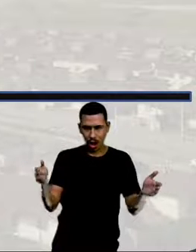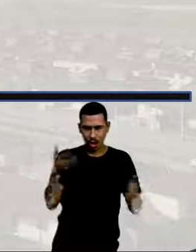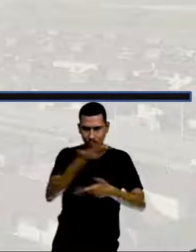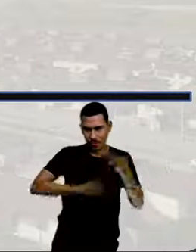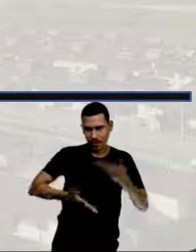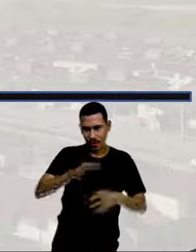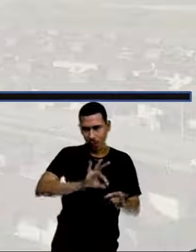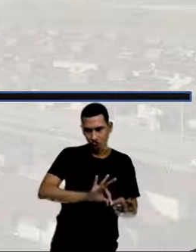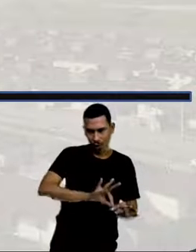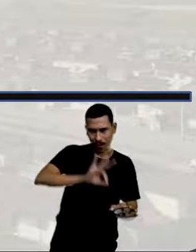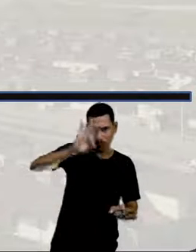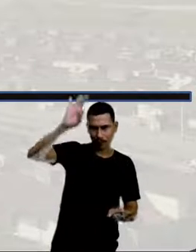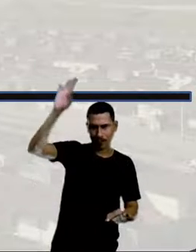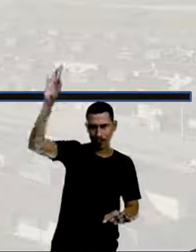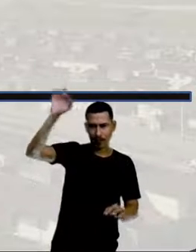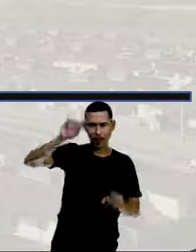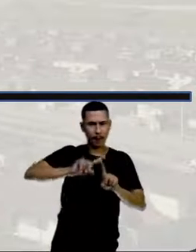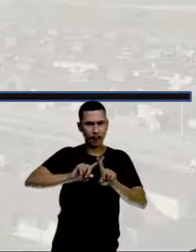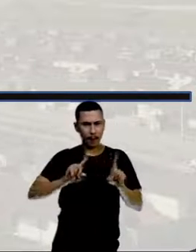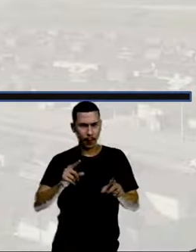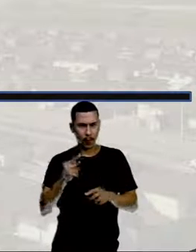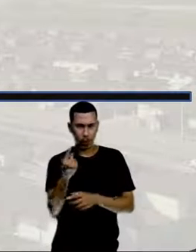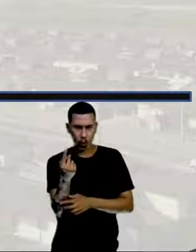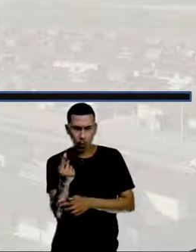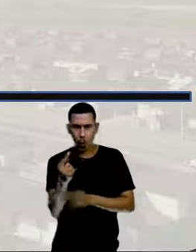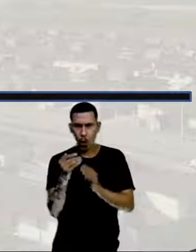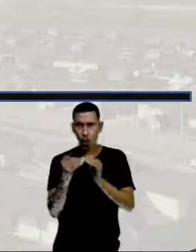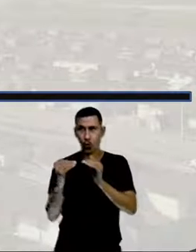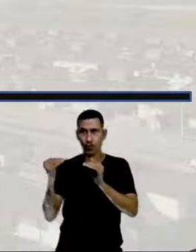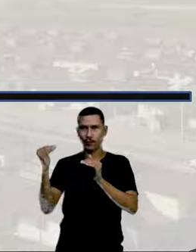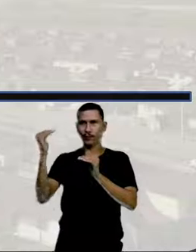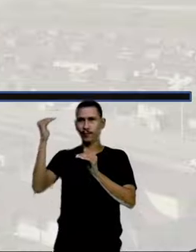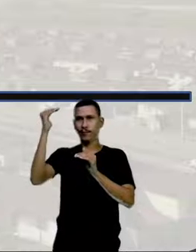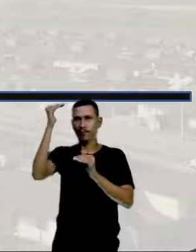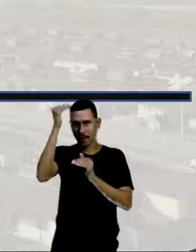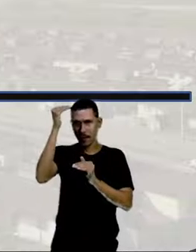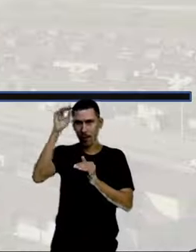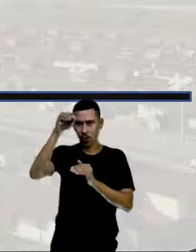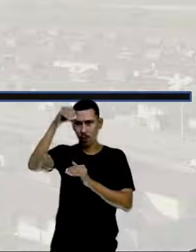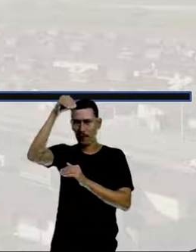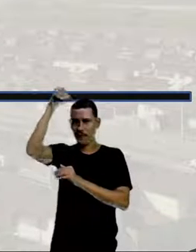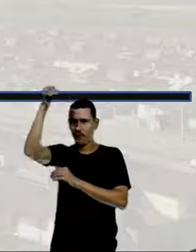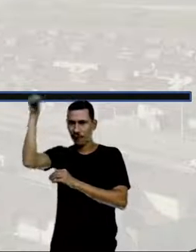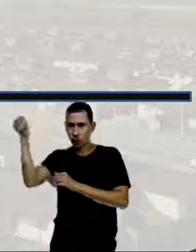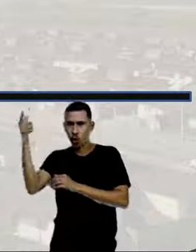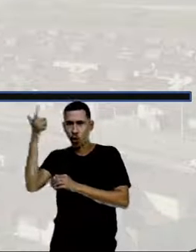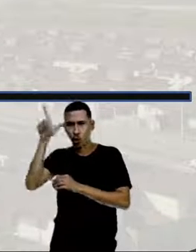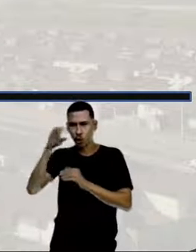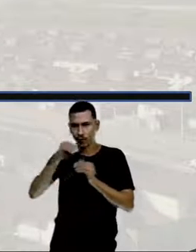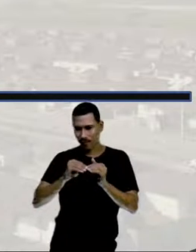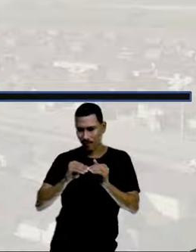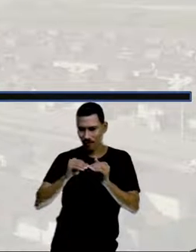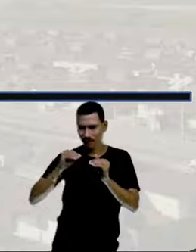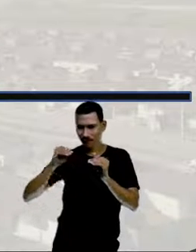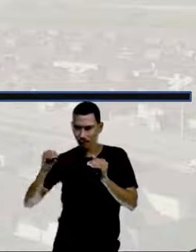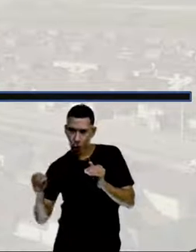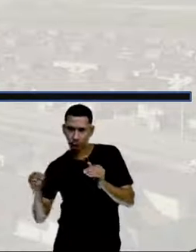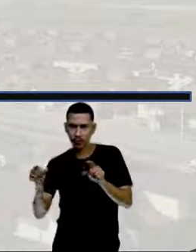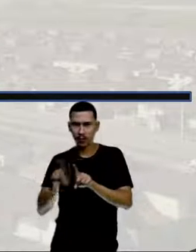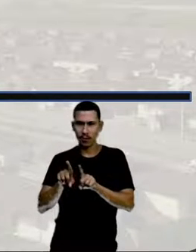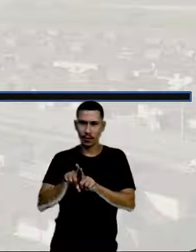Porém, um está lá em cima, um está para fora, e o outro também. Então, são